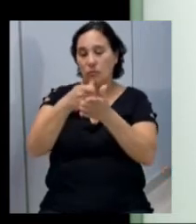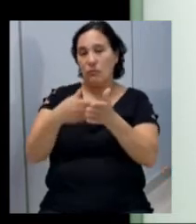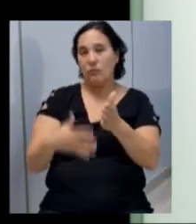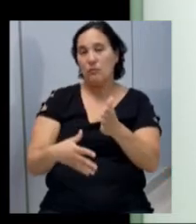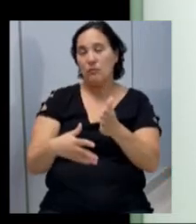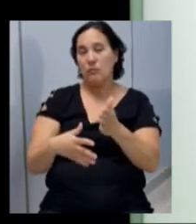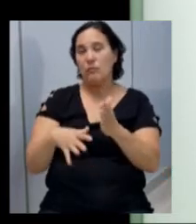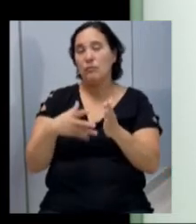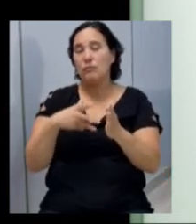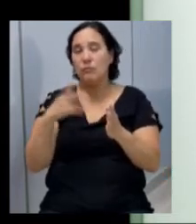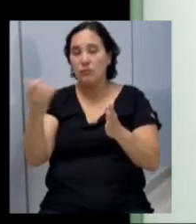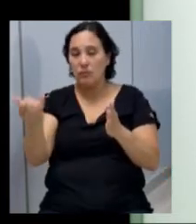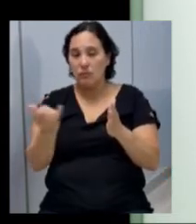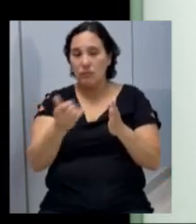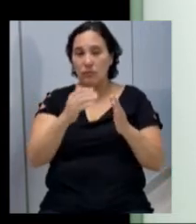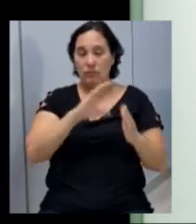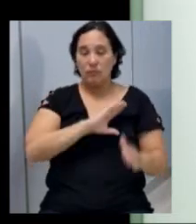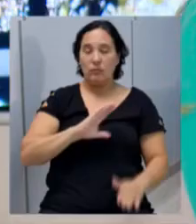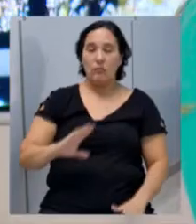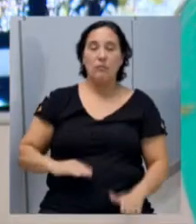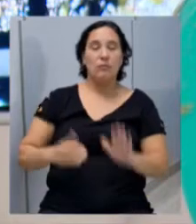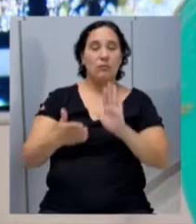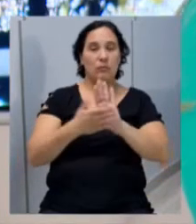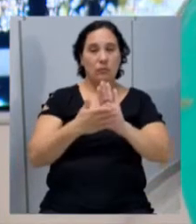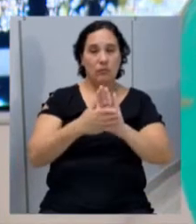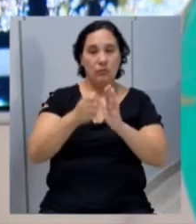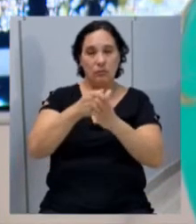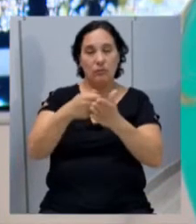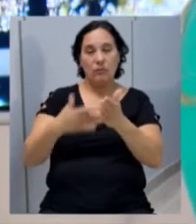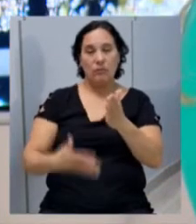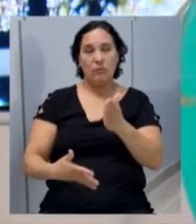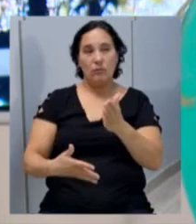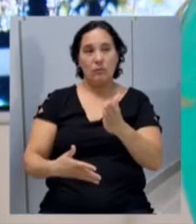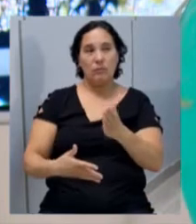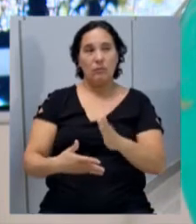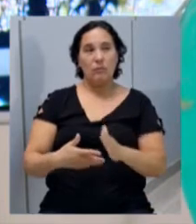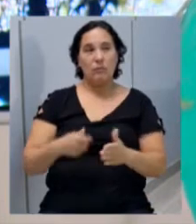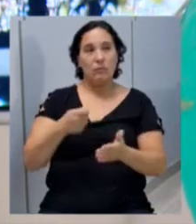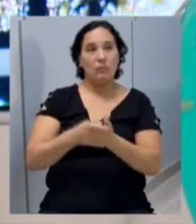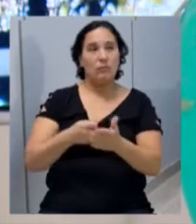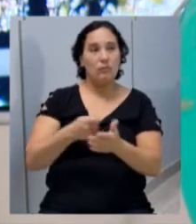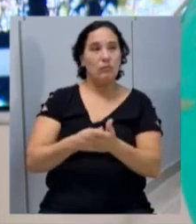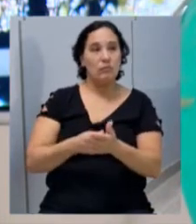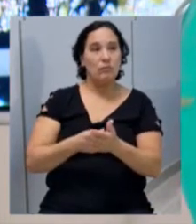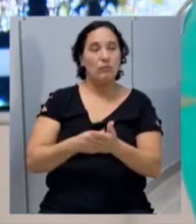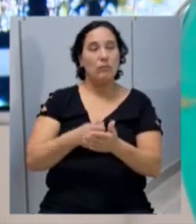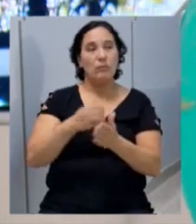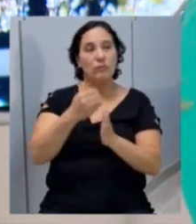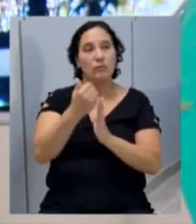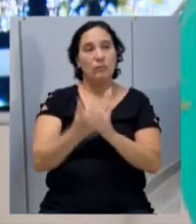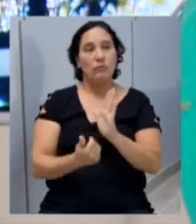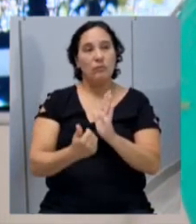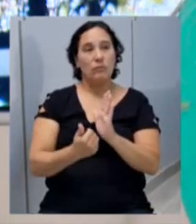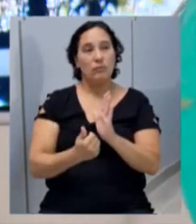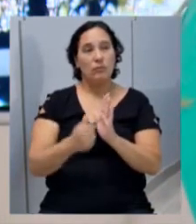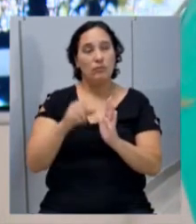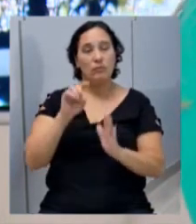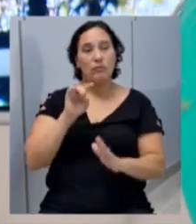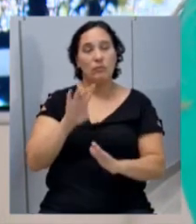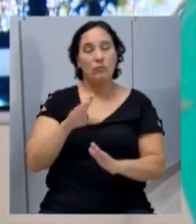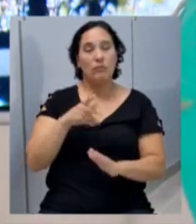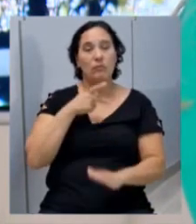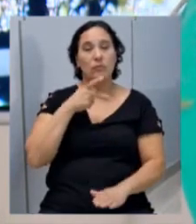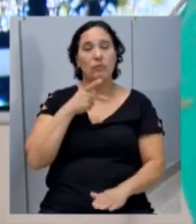quando for enviada a essa casa a proposta orçamentária, ele será desdobrado em elementos de despesa. Então aqui ele só está